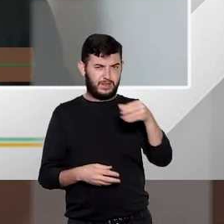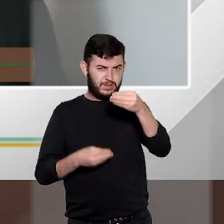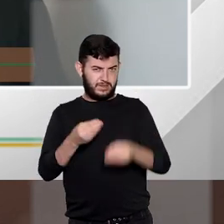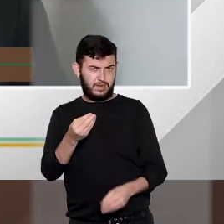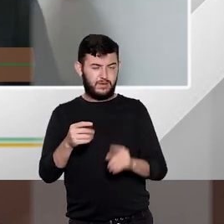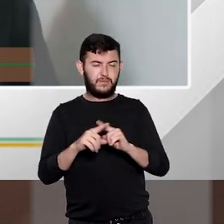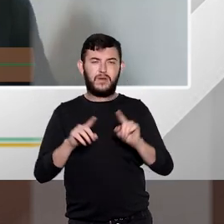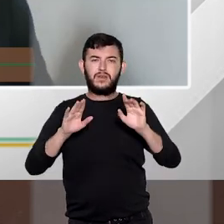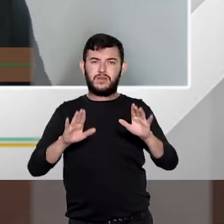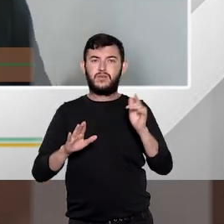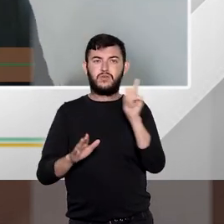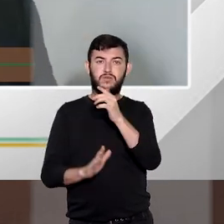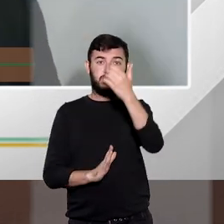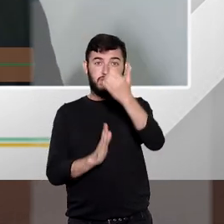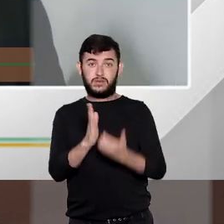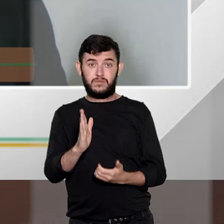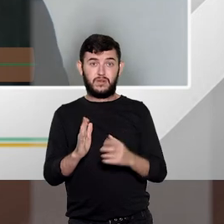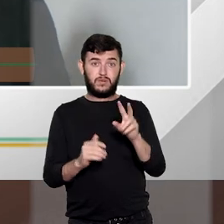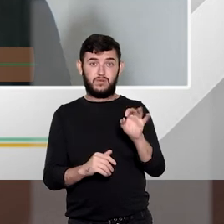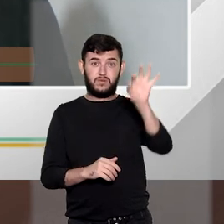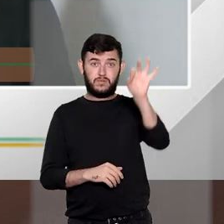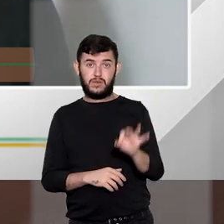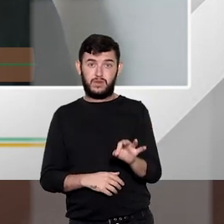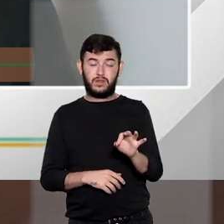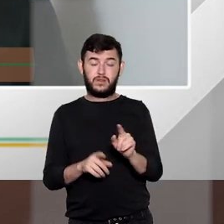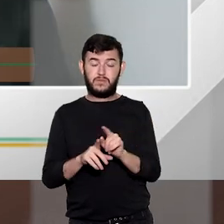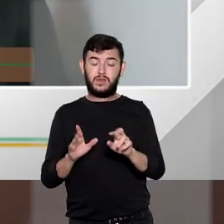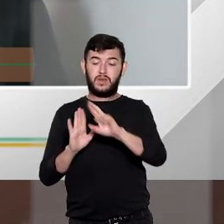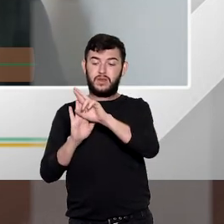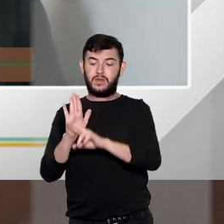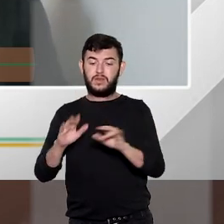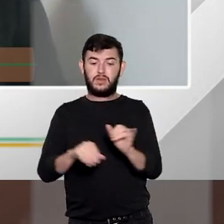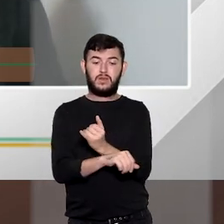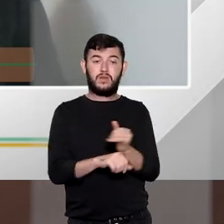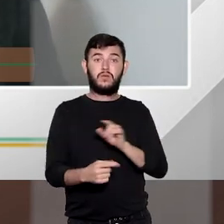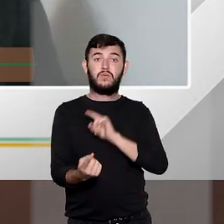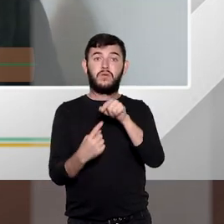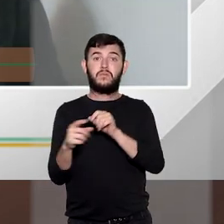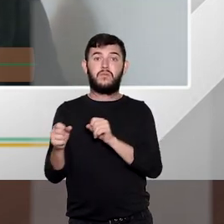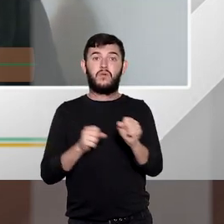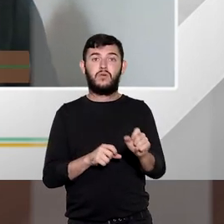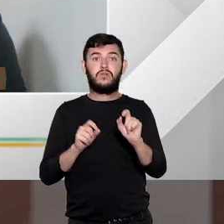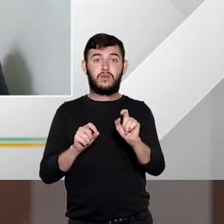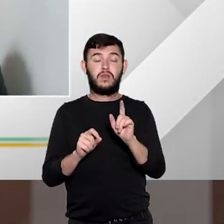é um critério que pode ser utilizado essa questão da proximidade da consumação